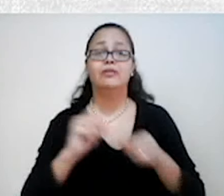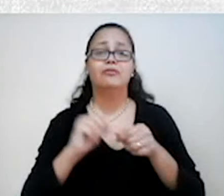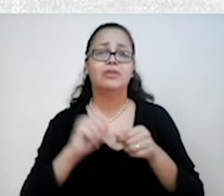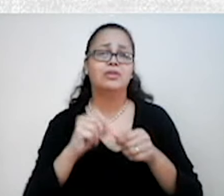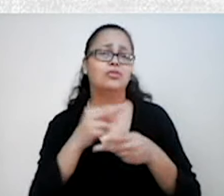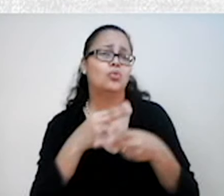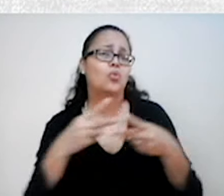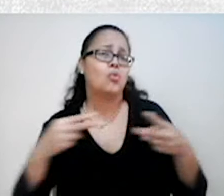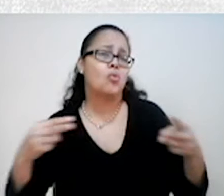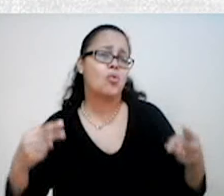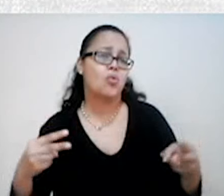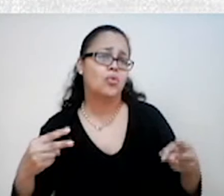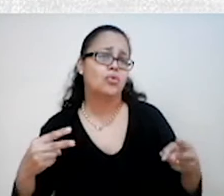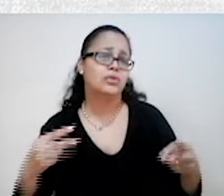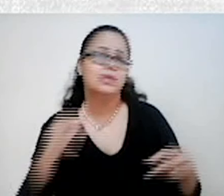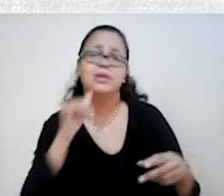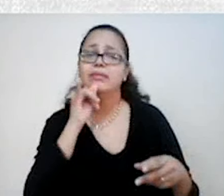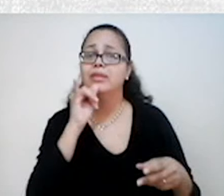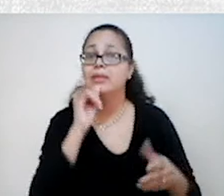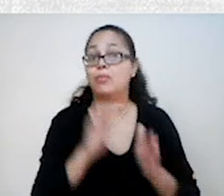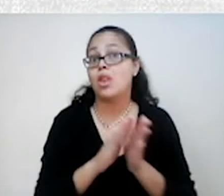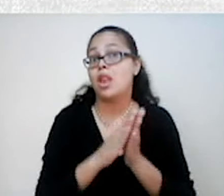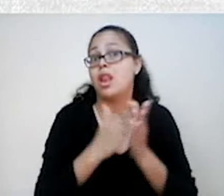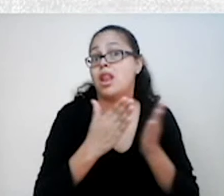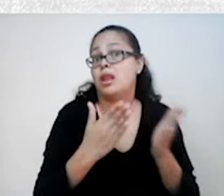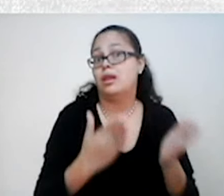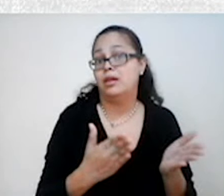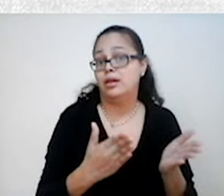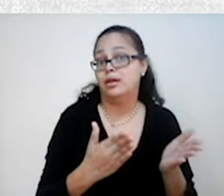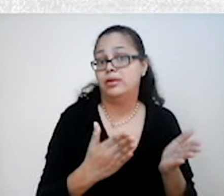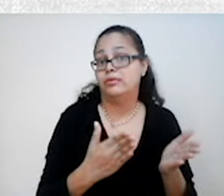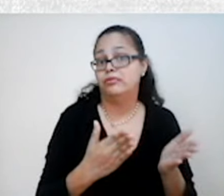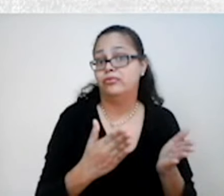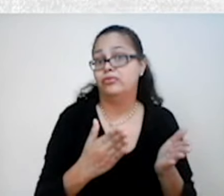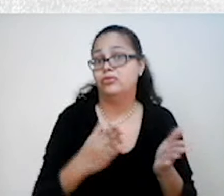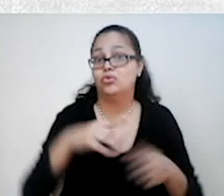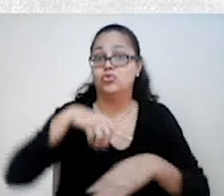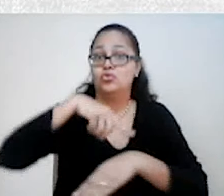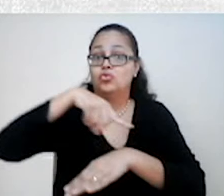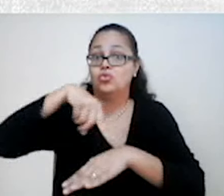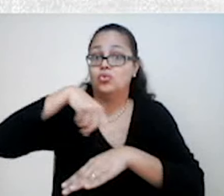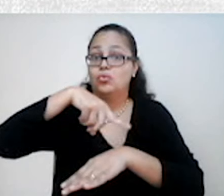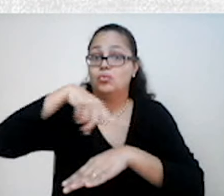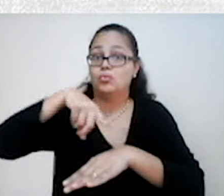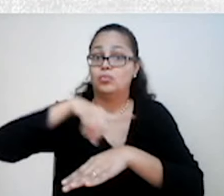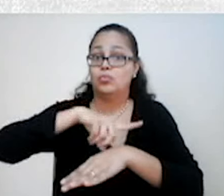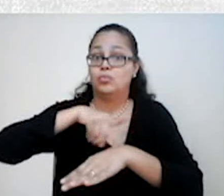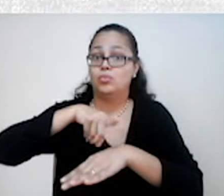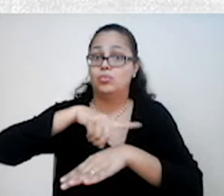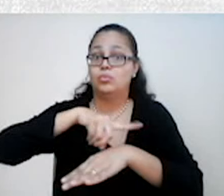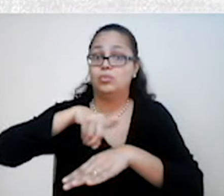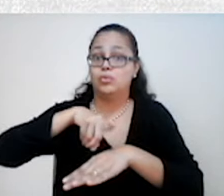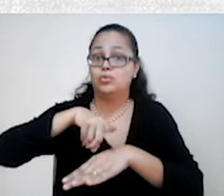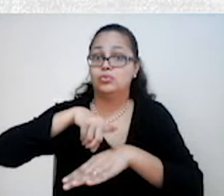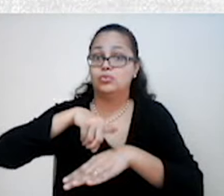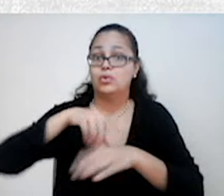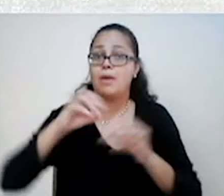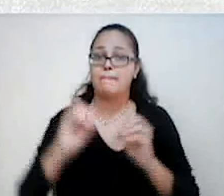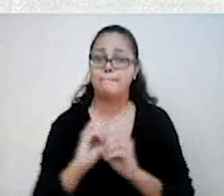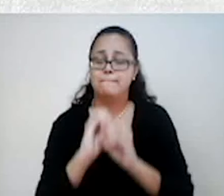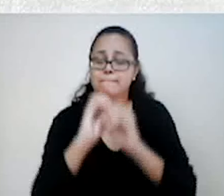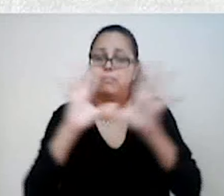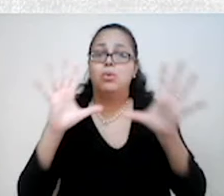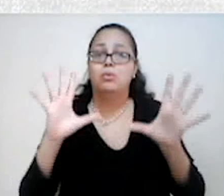admiráveis, como livros impressos, bússolas, bombas de fogo, fogos de